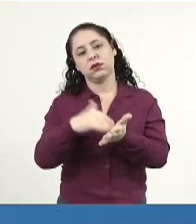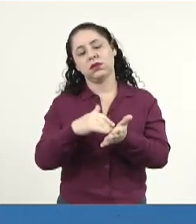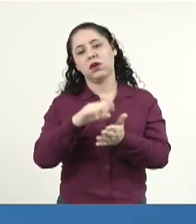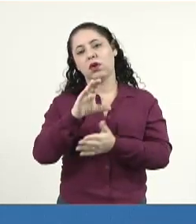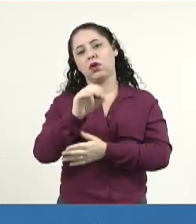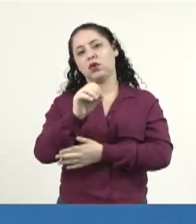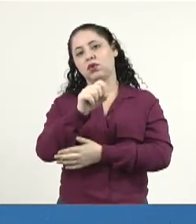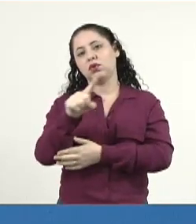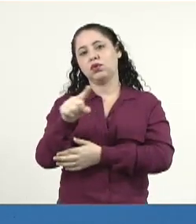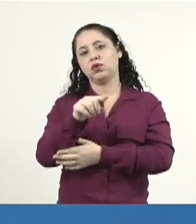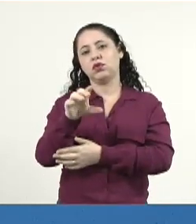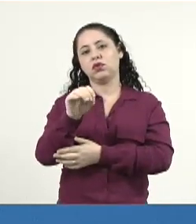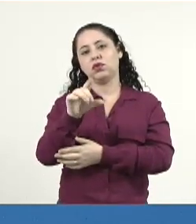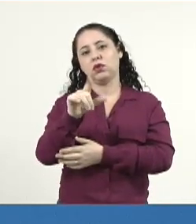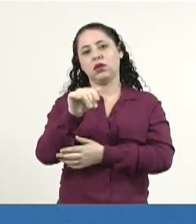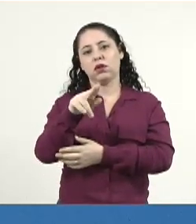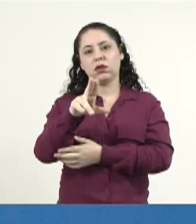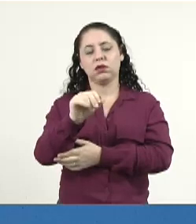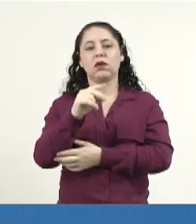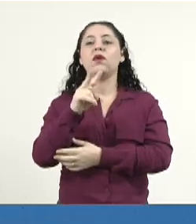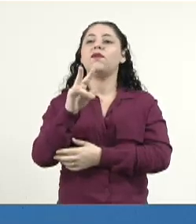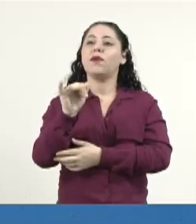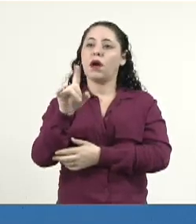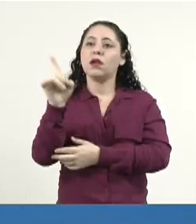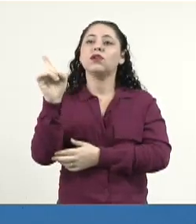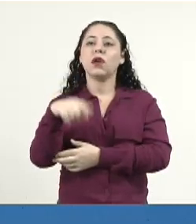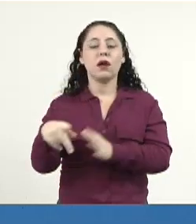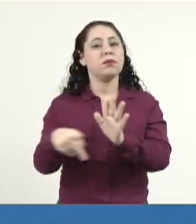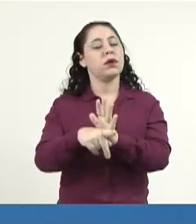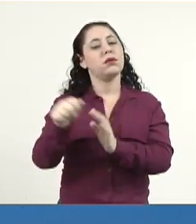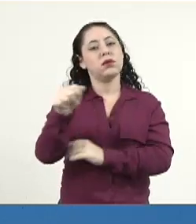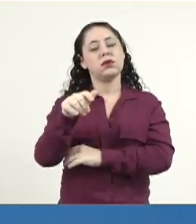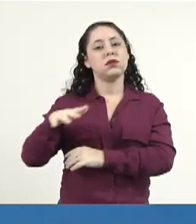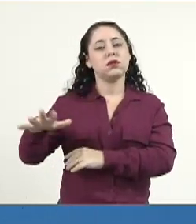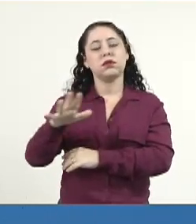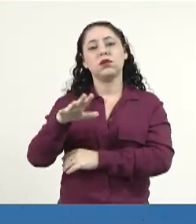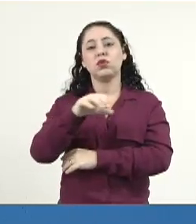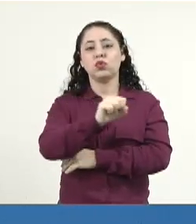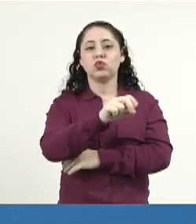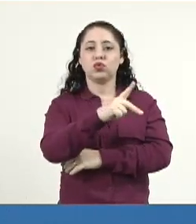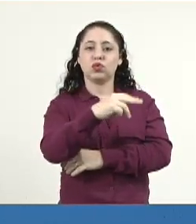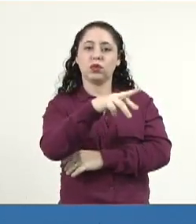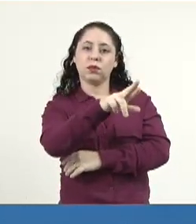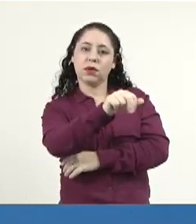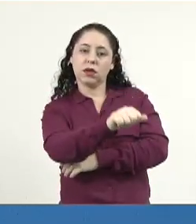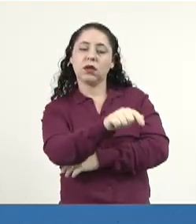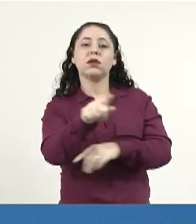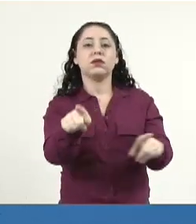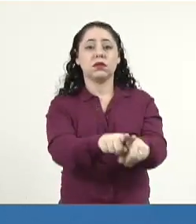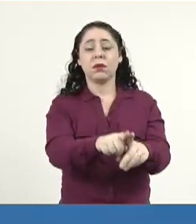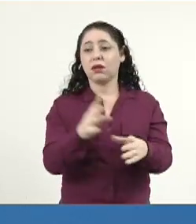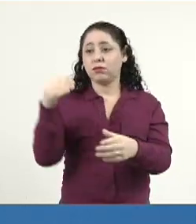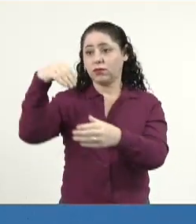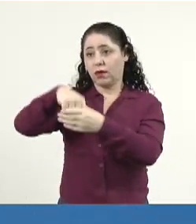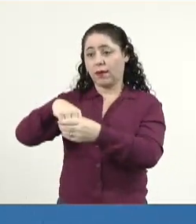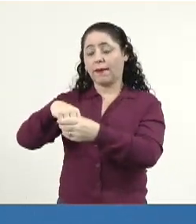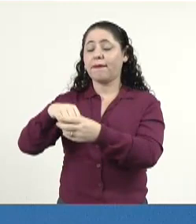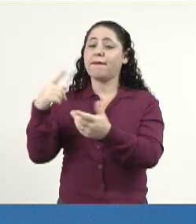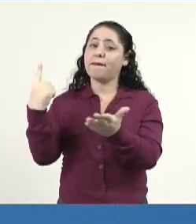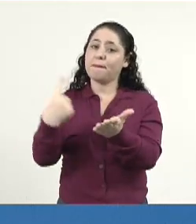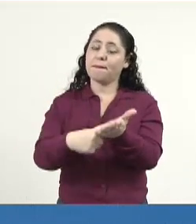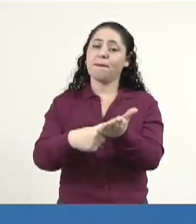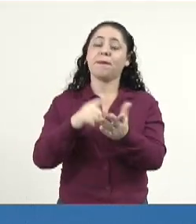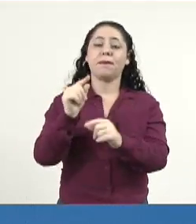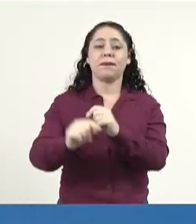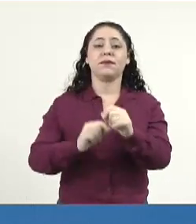Cozzolini e está lá o Vale Universidade, já era da assistência social e o Supera também ficou na assistência social. A gente fazer uma agenda com